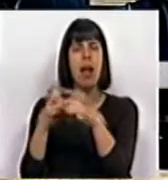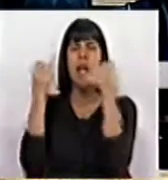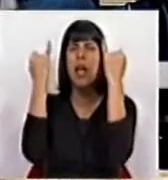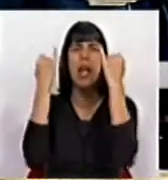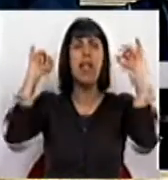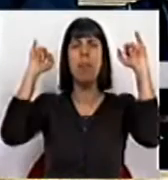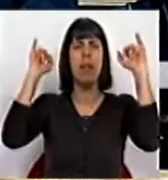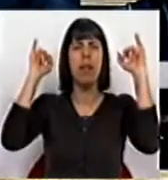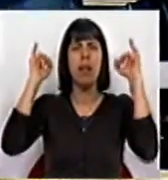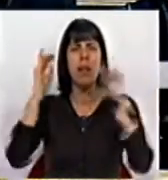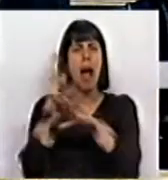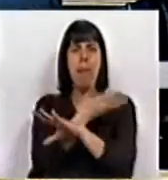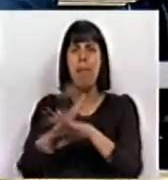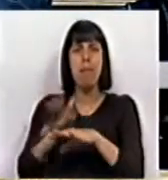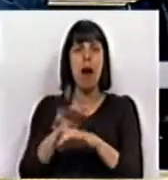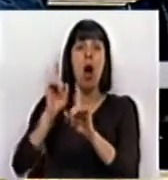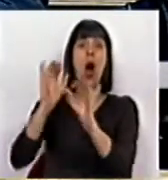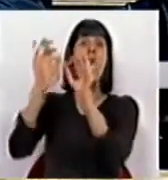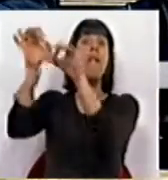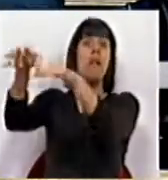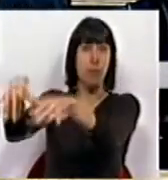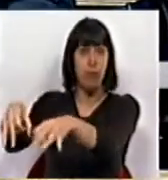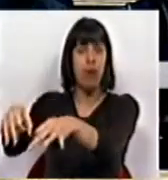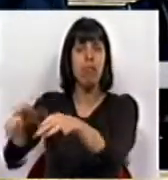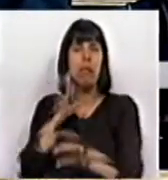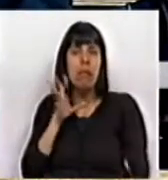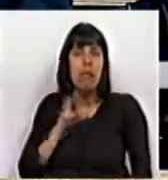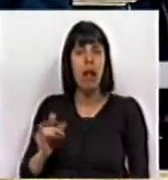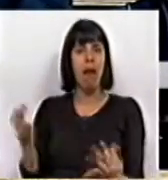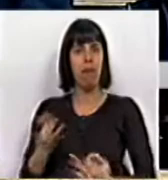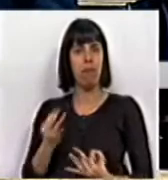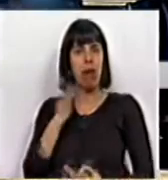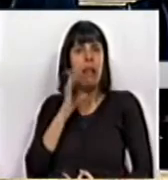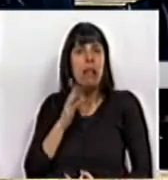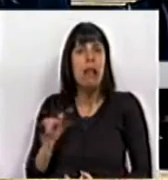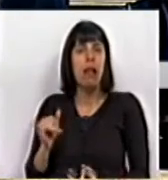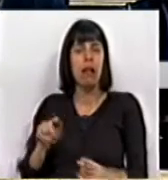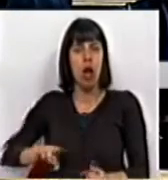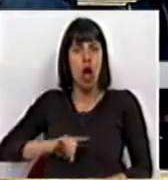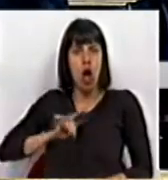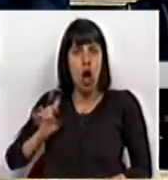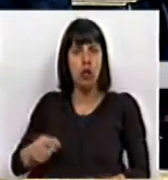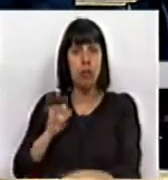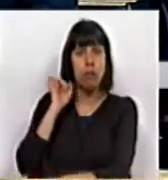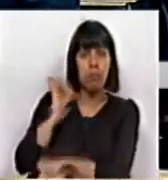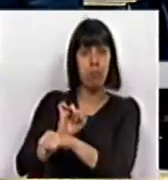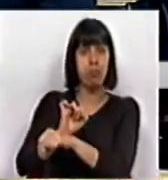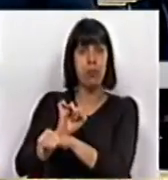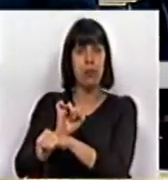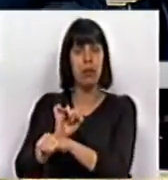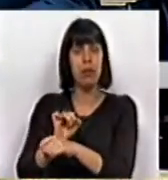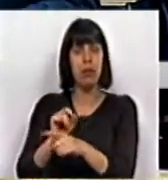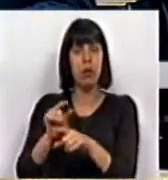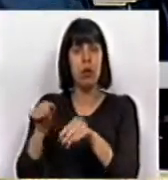independentemente do desfecho, estão a tentar libertar-se das amarras